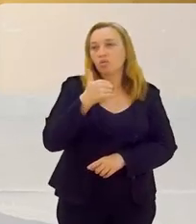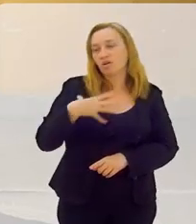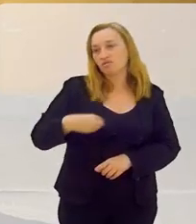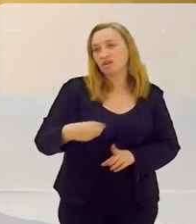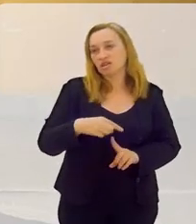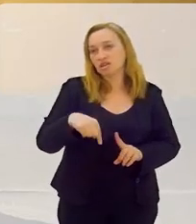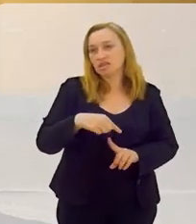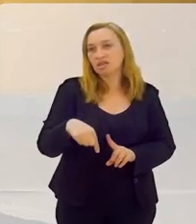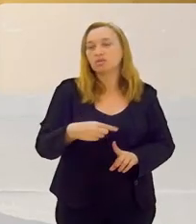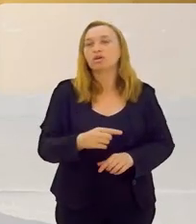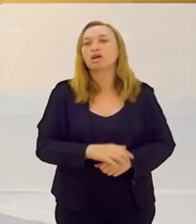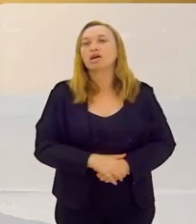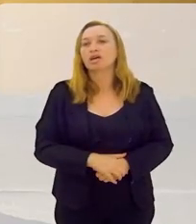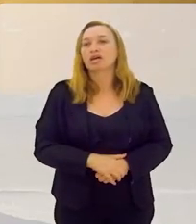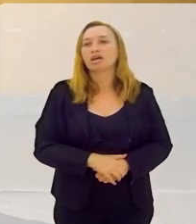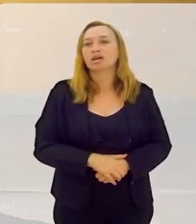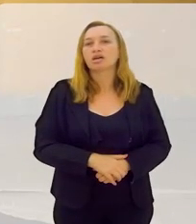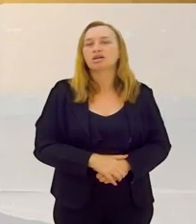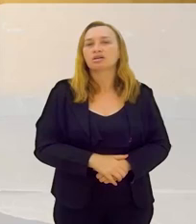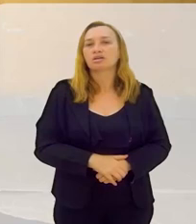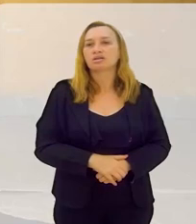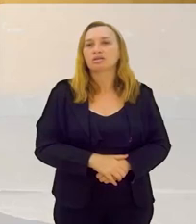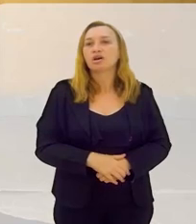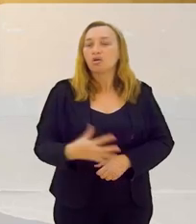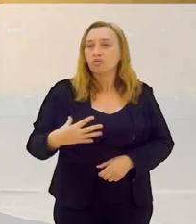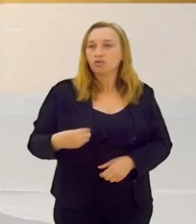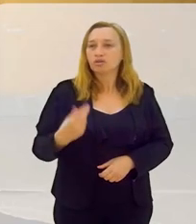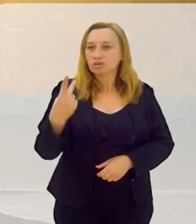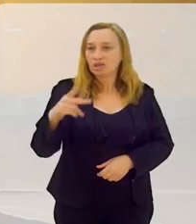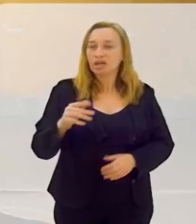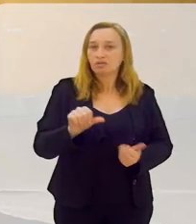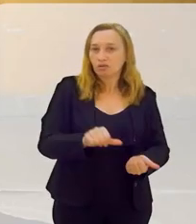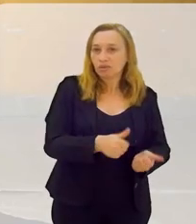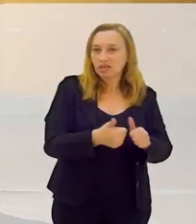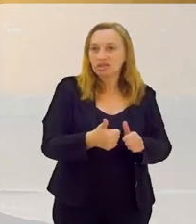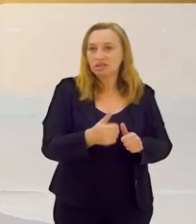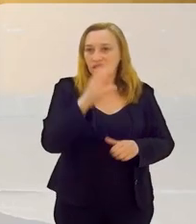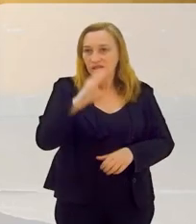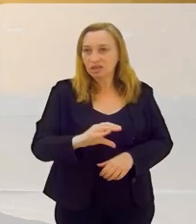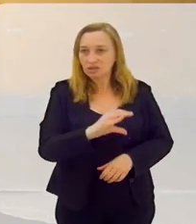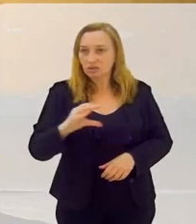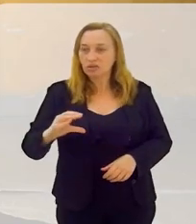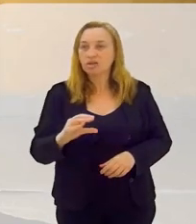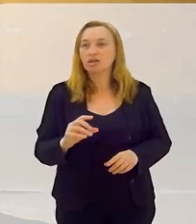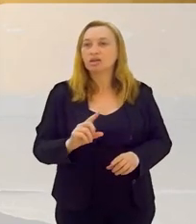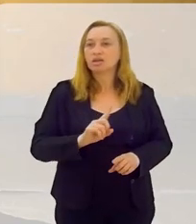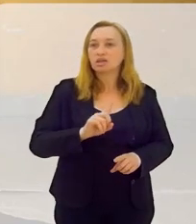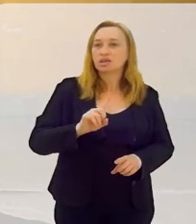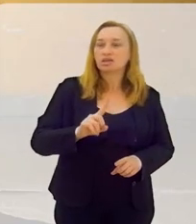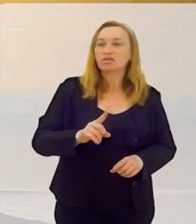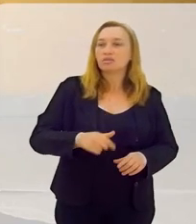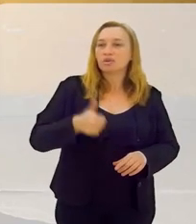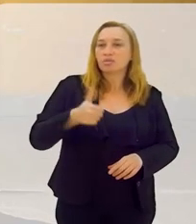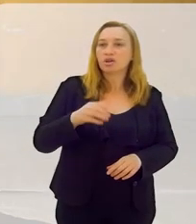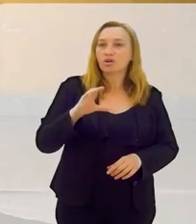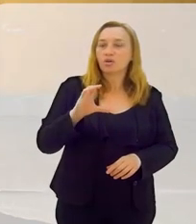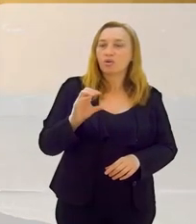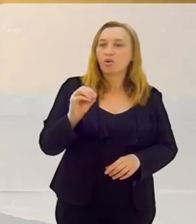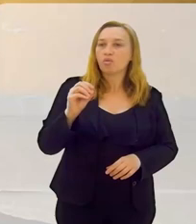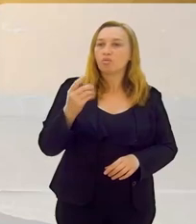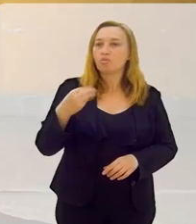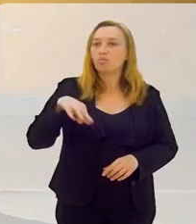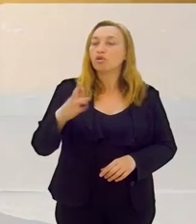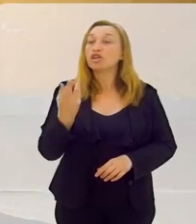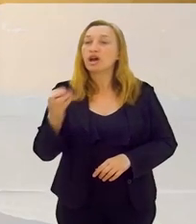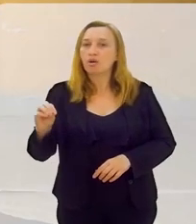uma filha de santo, que o filho dela foi batizado e o filho dela fez primeira comunhão.